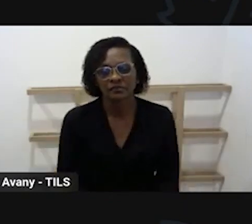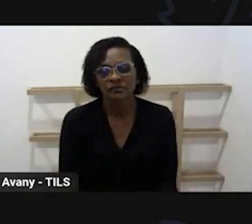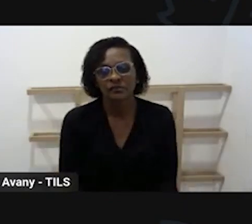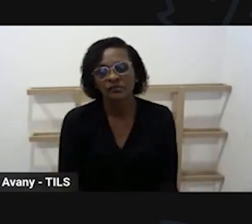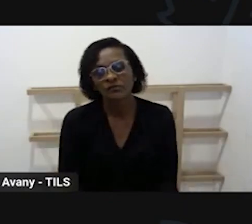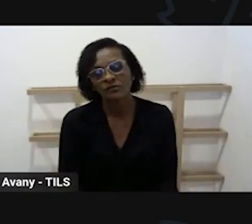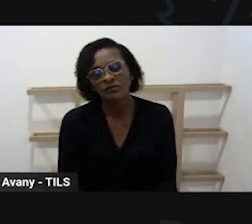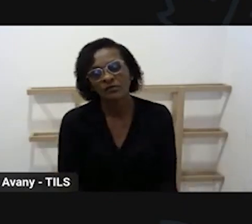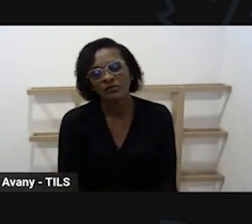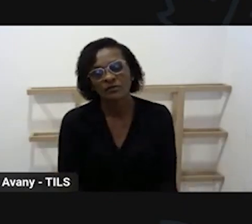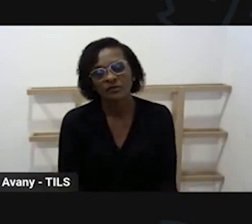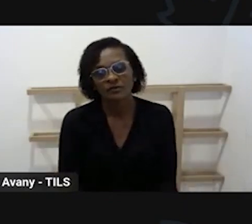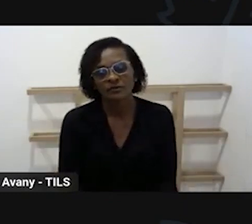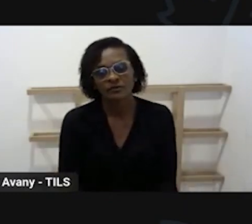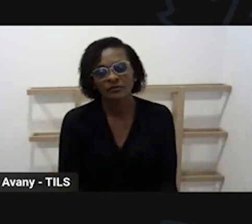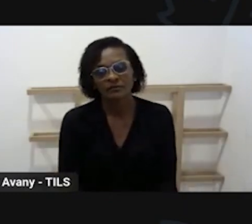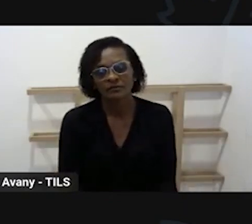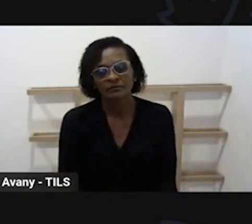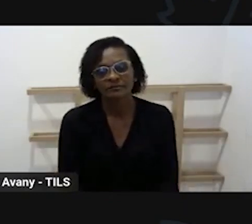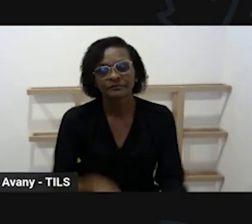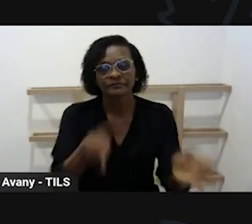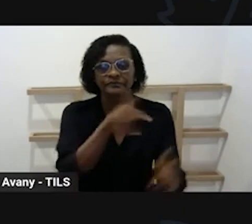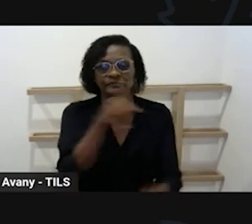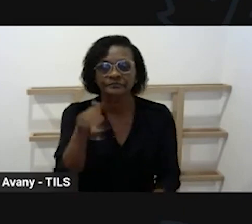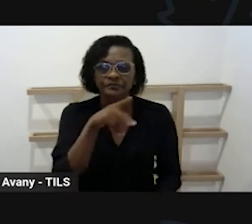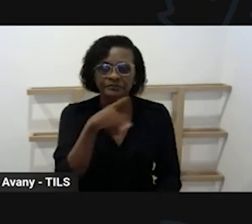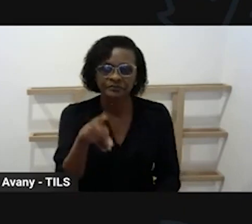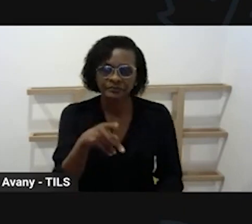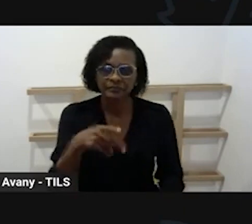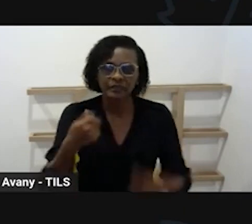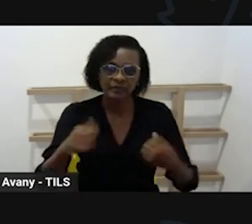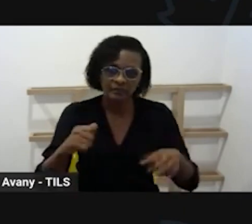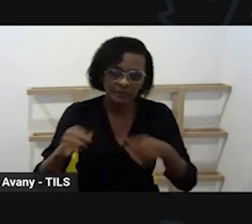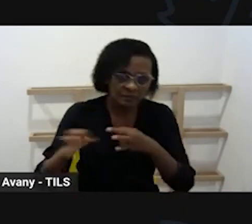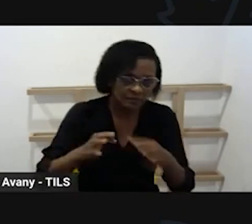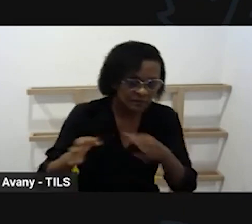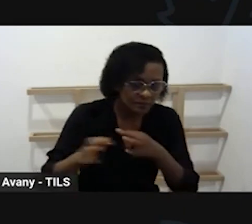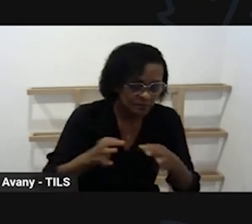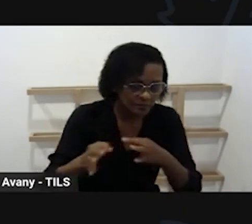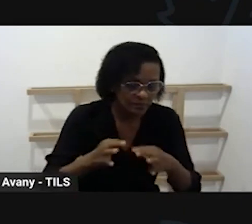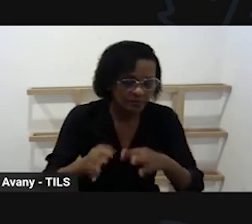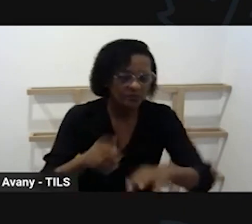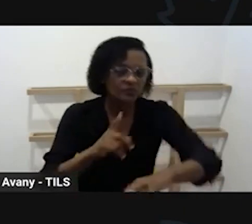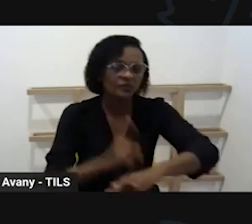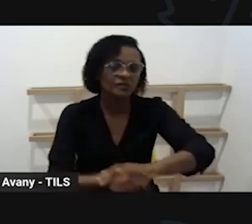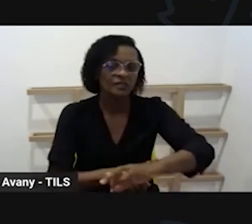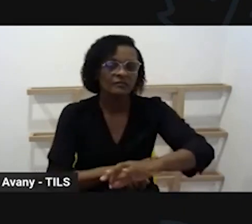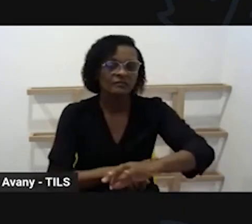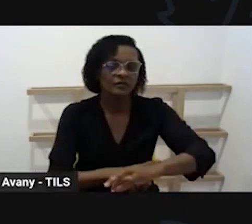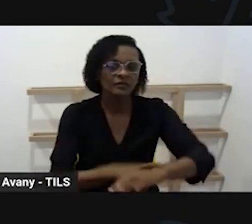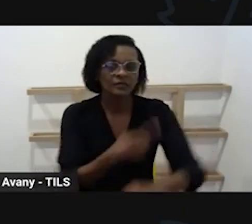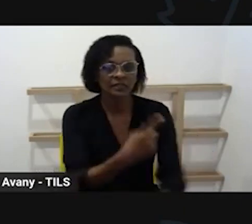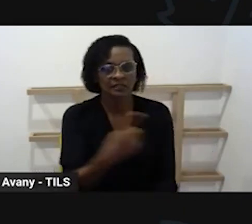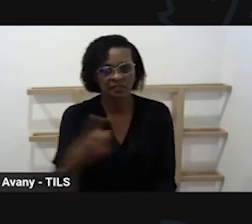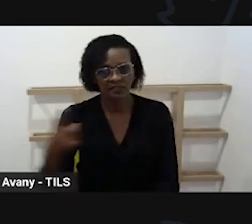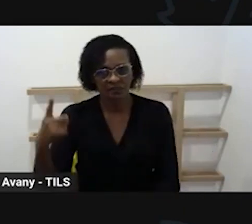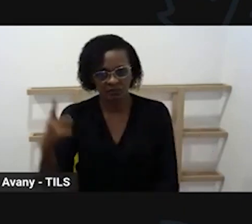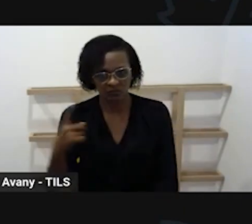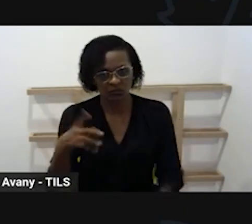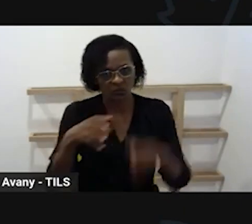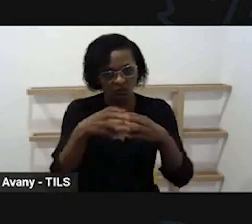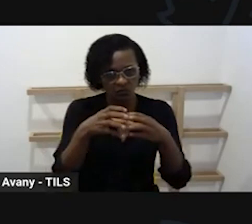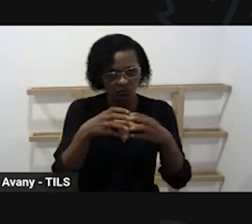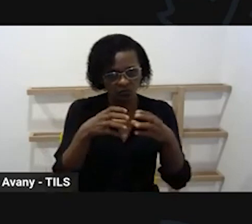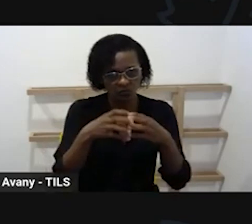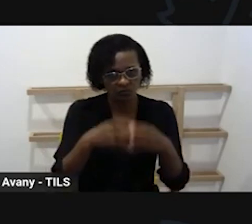tem nas duas modalidades os dois segmentos vai ter que seguir a carga horária da educação infantil e a carga horária do ensino fundamental tá bom